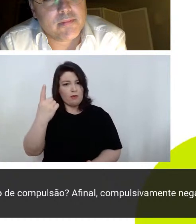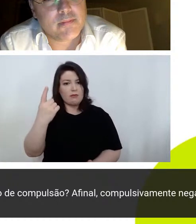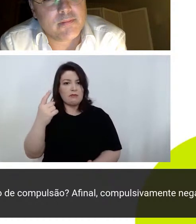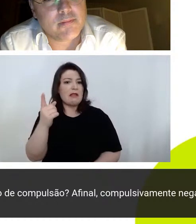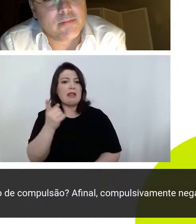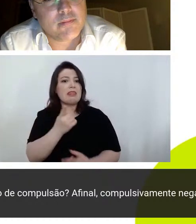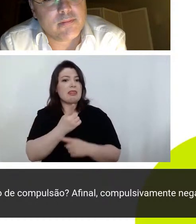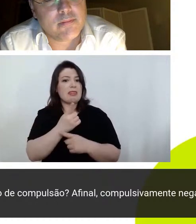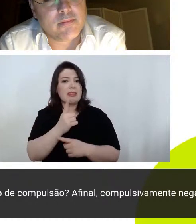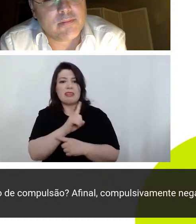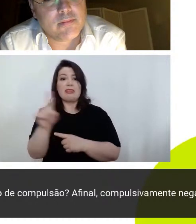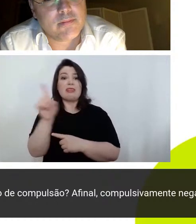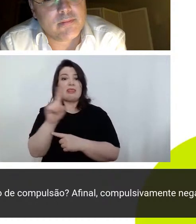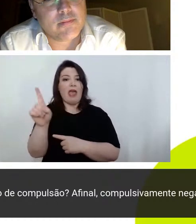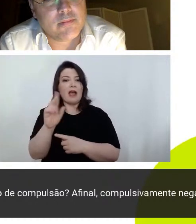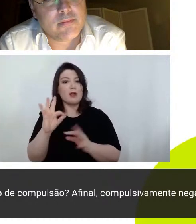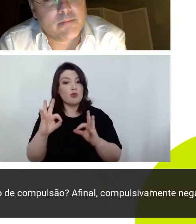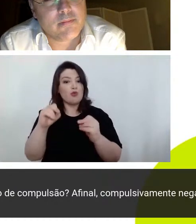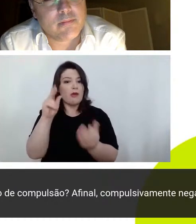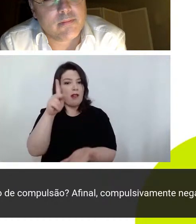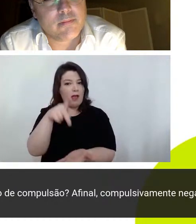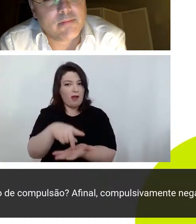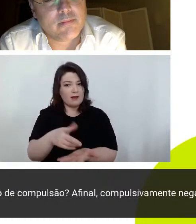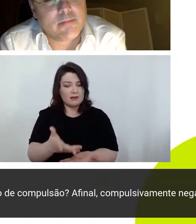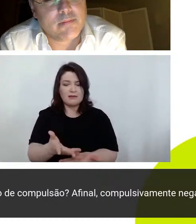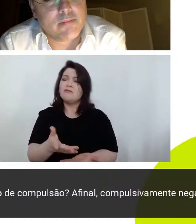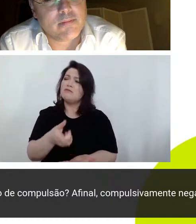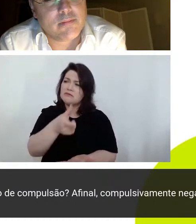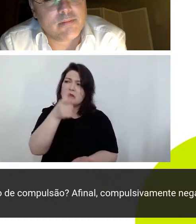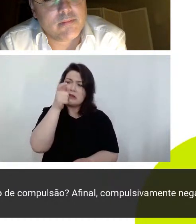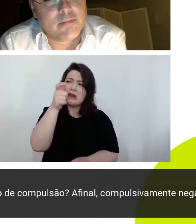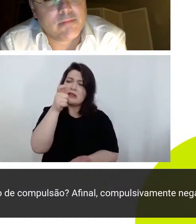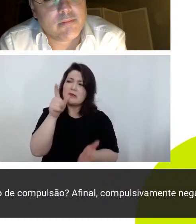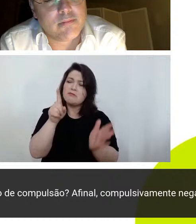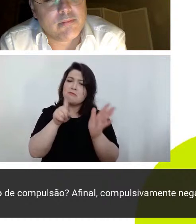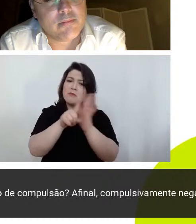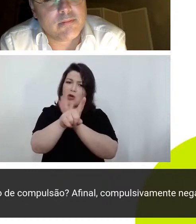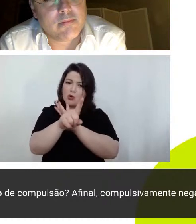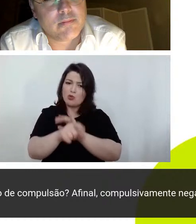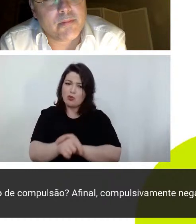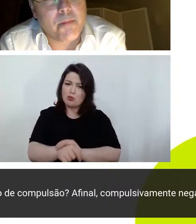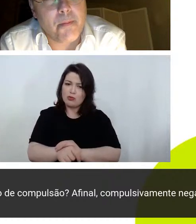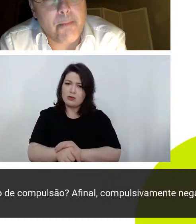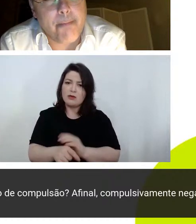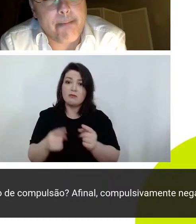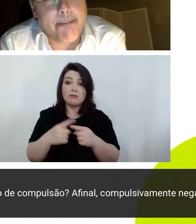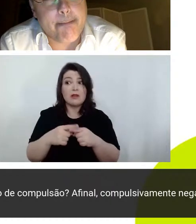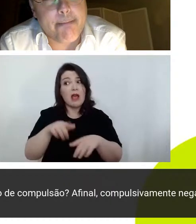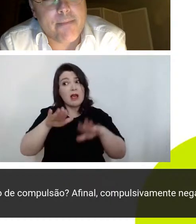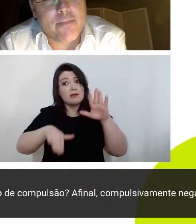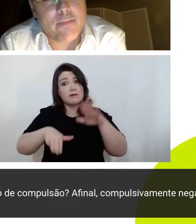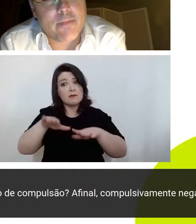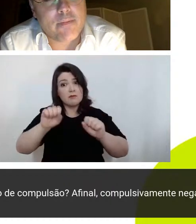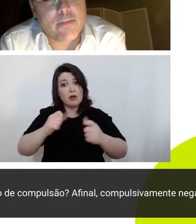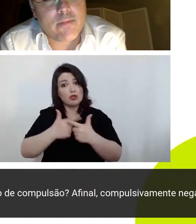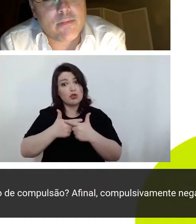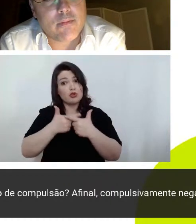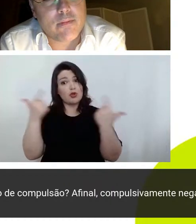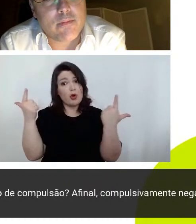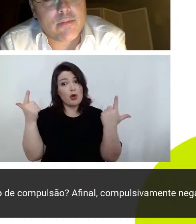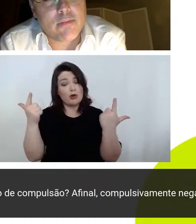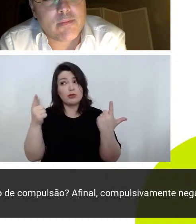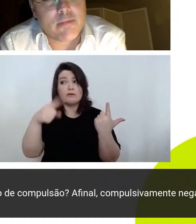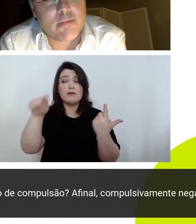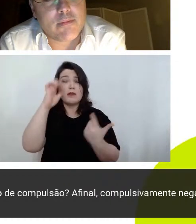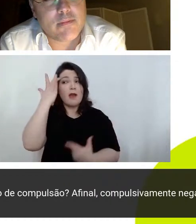achei interessante a ligação que ela faz talvez pela sorte né não sei o que que